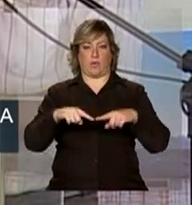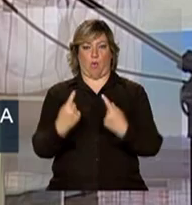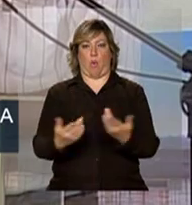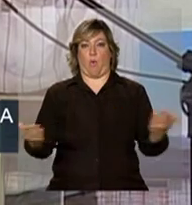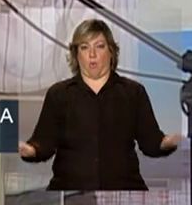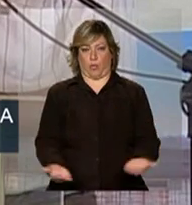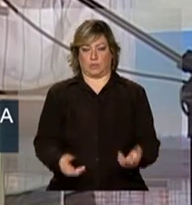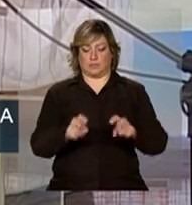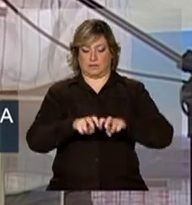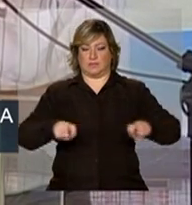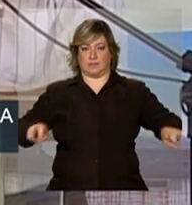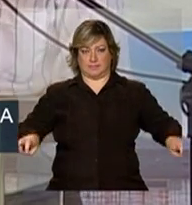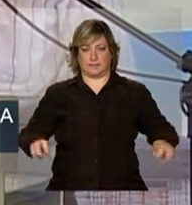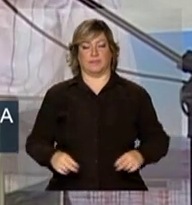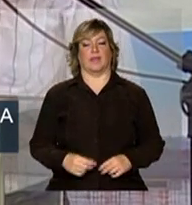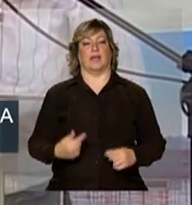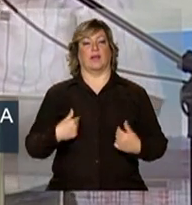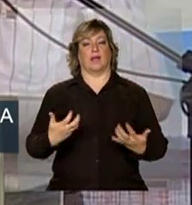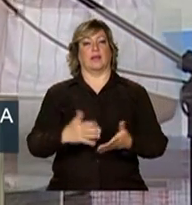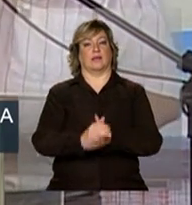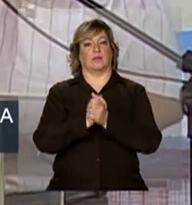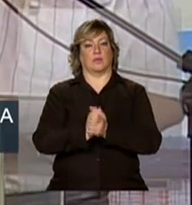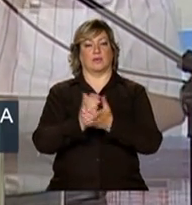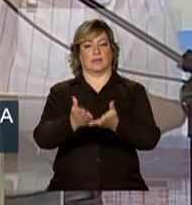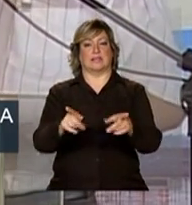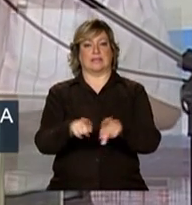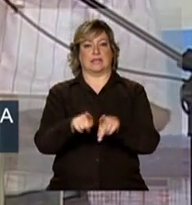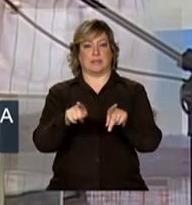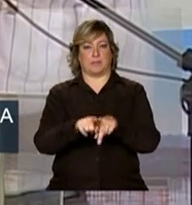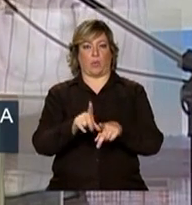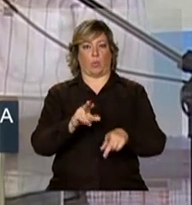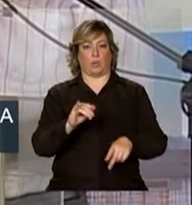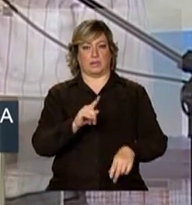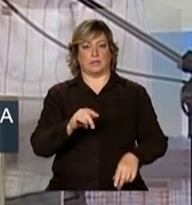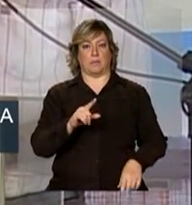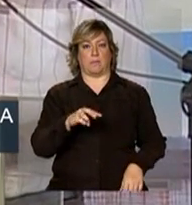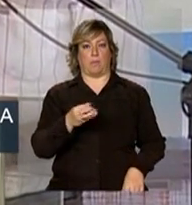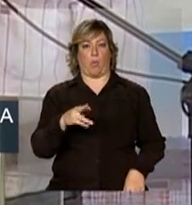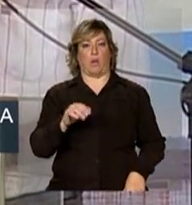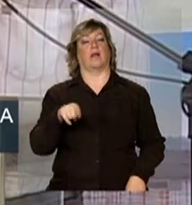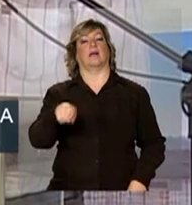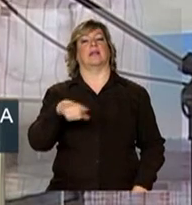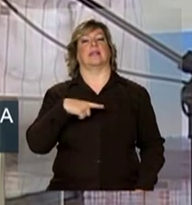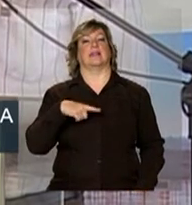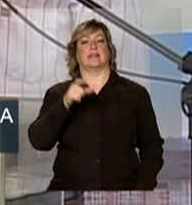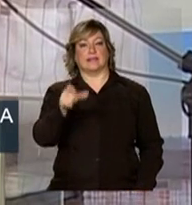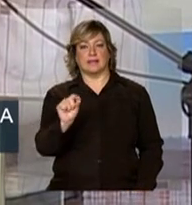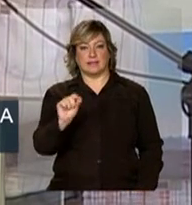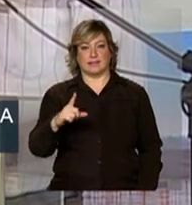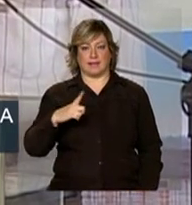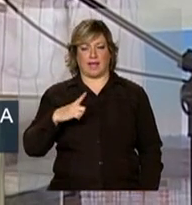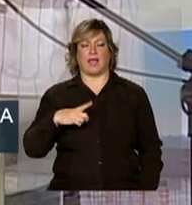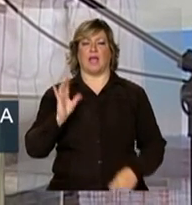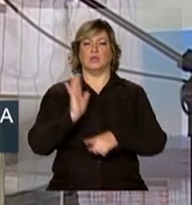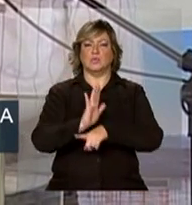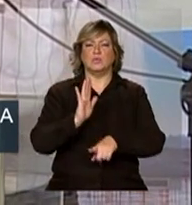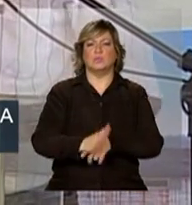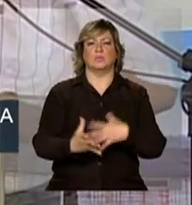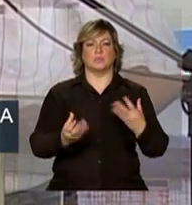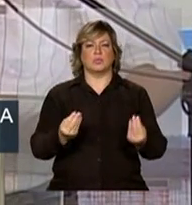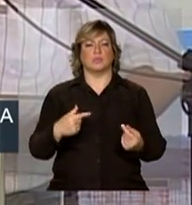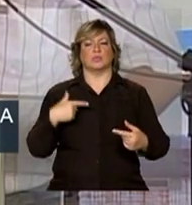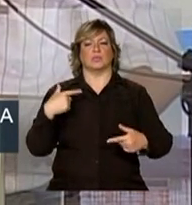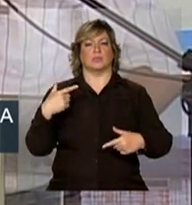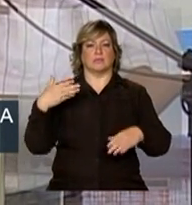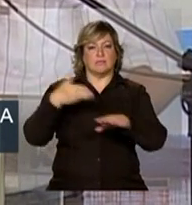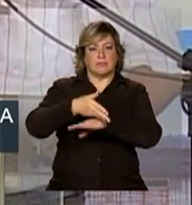neste palco. Queria também cumprimentar o senhor Luiz Moura, que tem contribuído, participado nesses